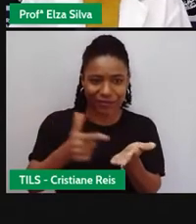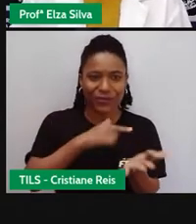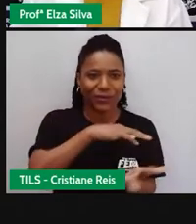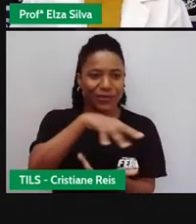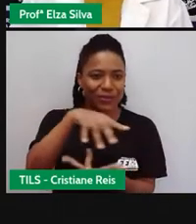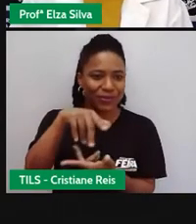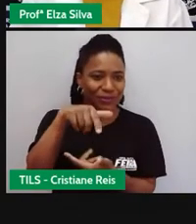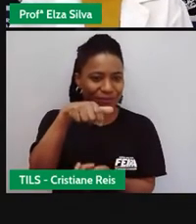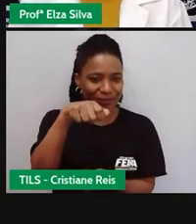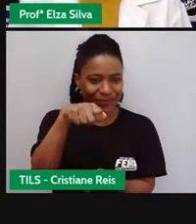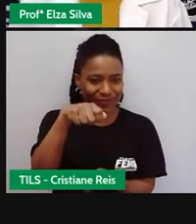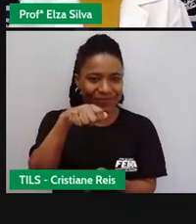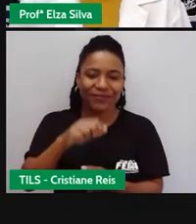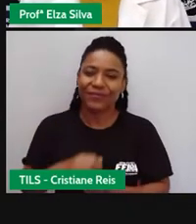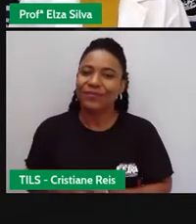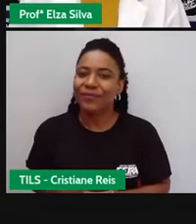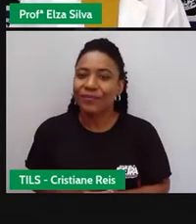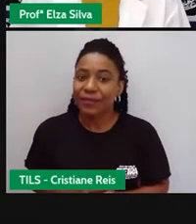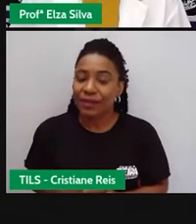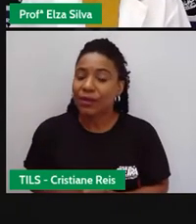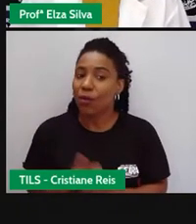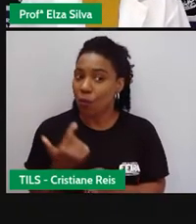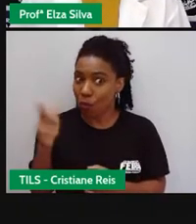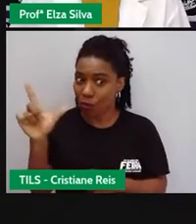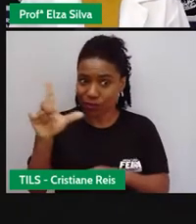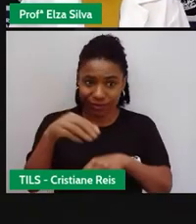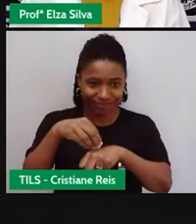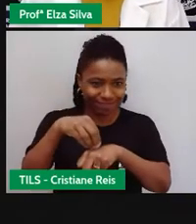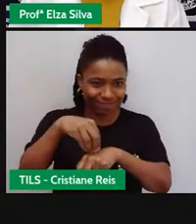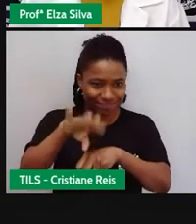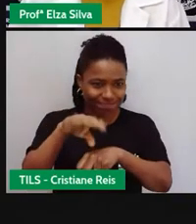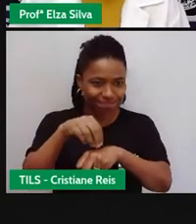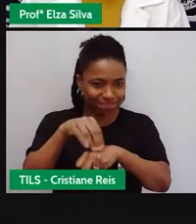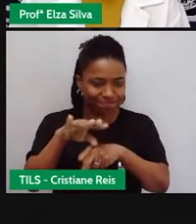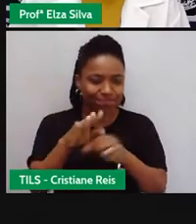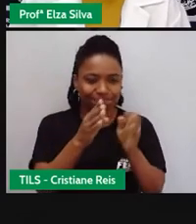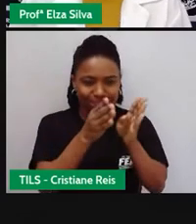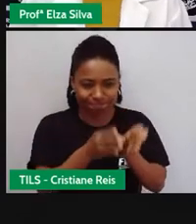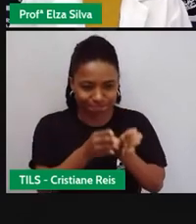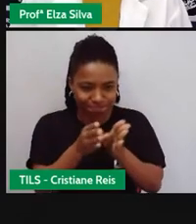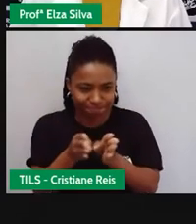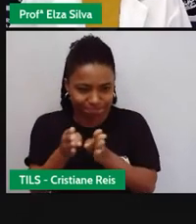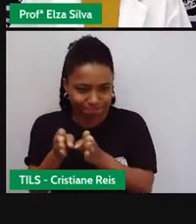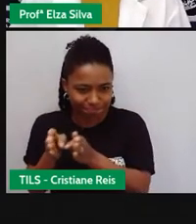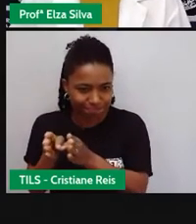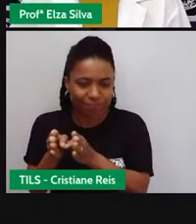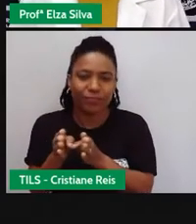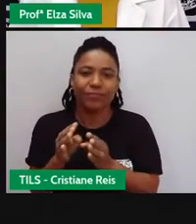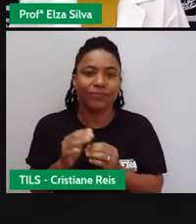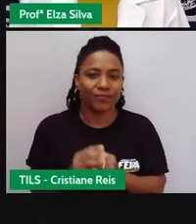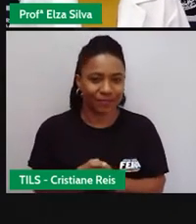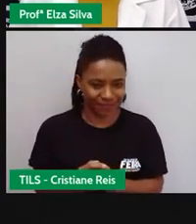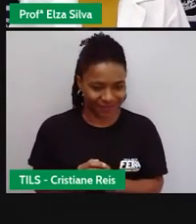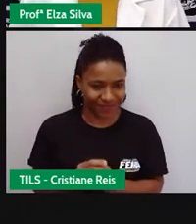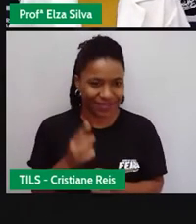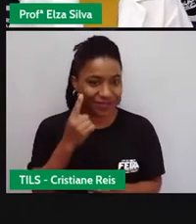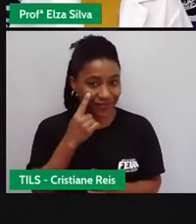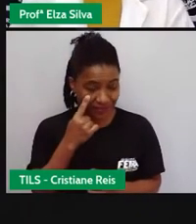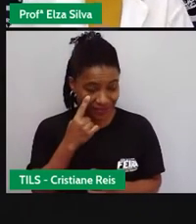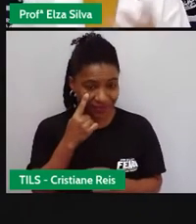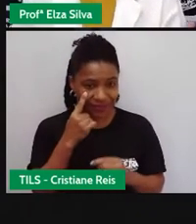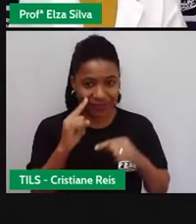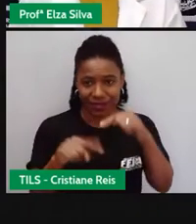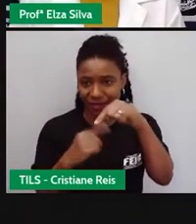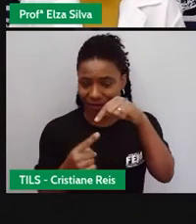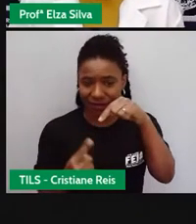Mais algumas dicas de organização do caderno para vocês. Class of the Science. É o